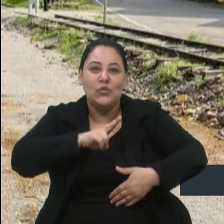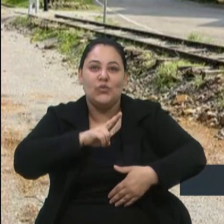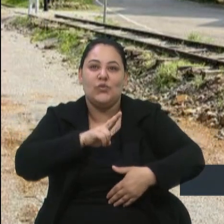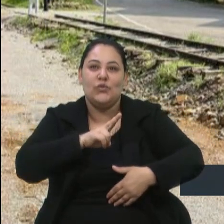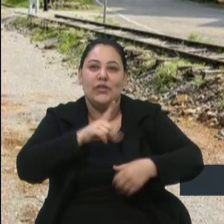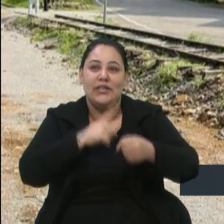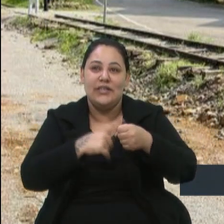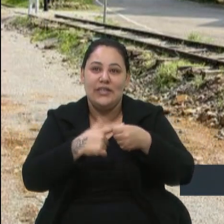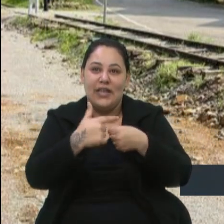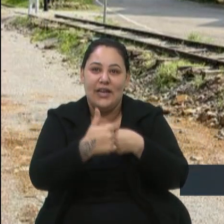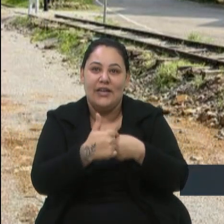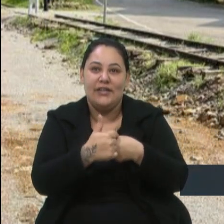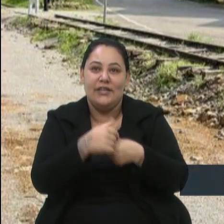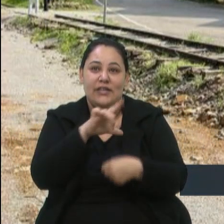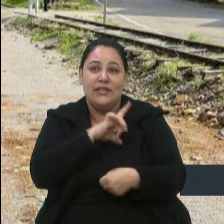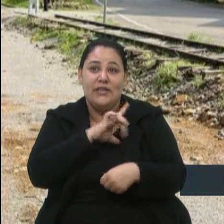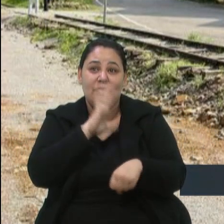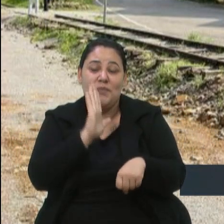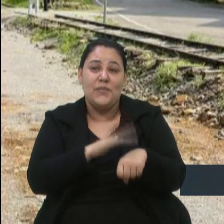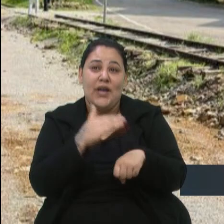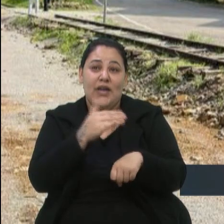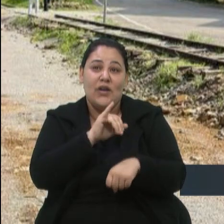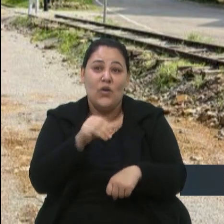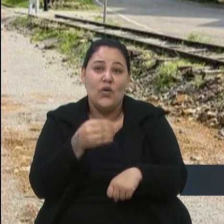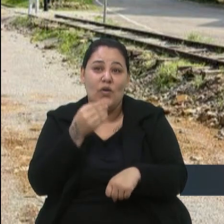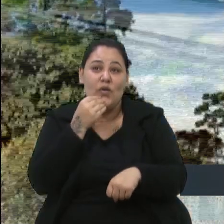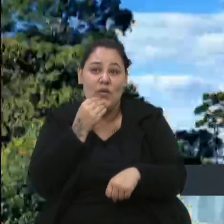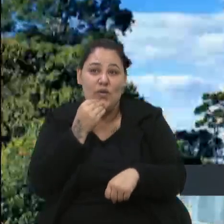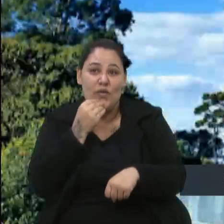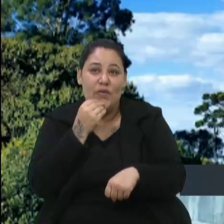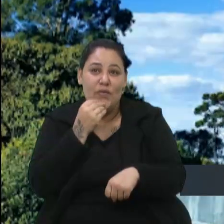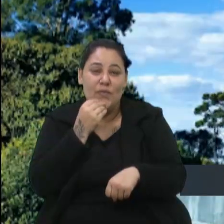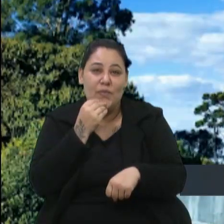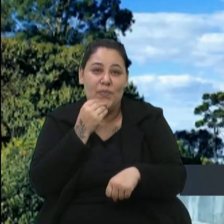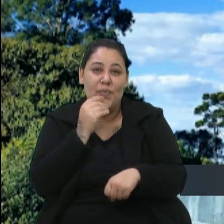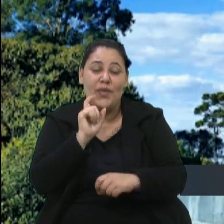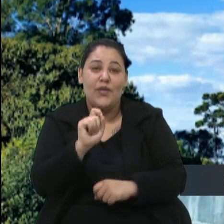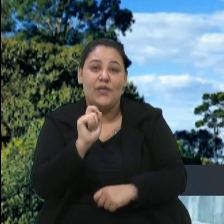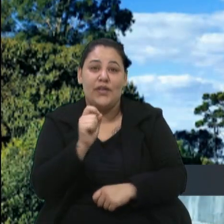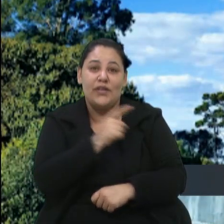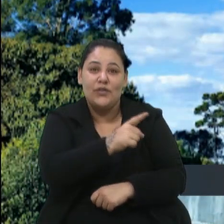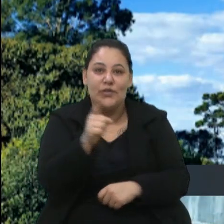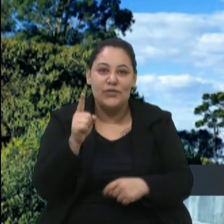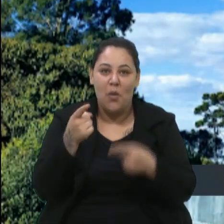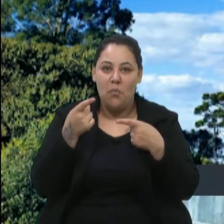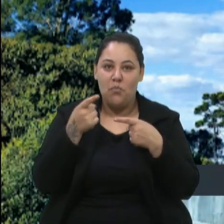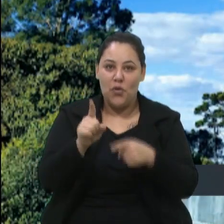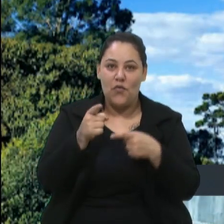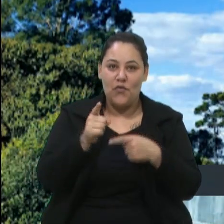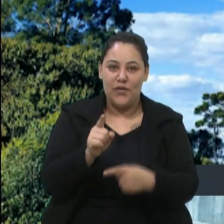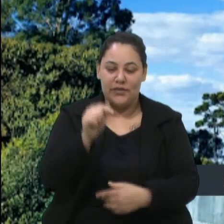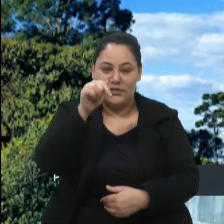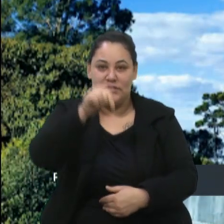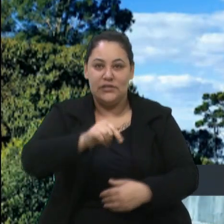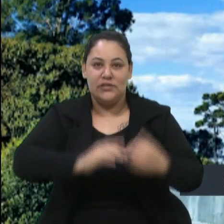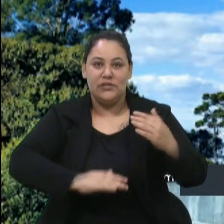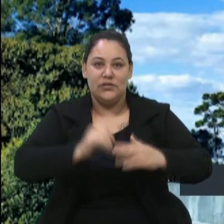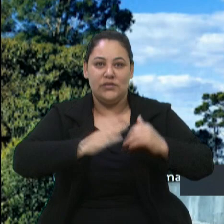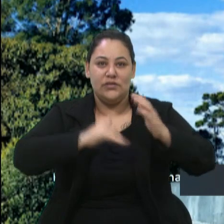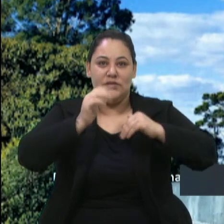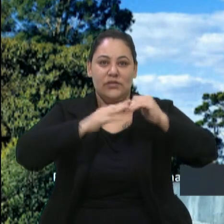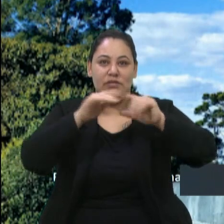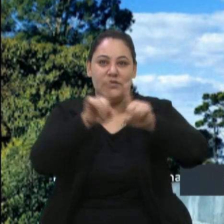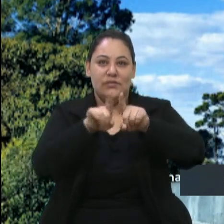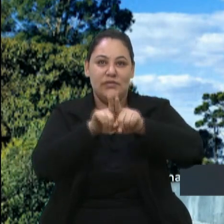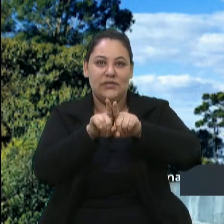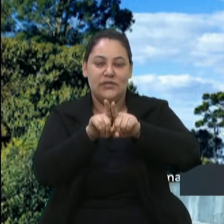do momento que elas tenham mais opções de entretenimento. E o que a gente está provocando aqui e construindo é para